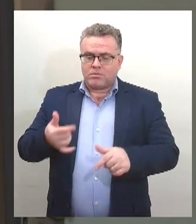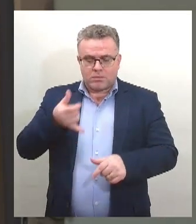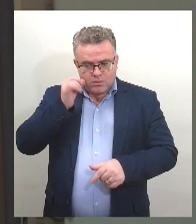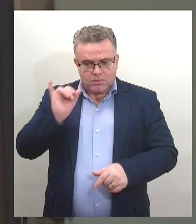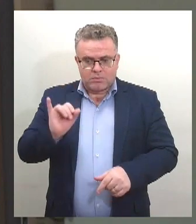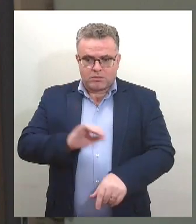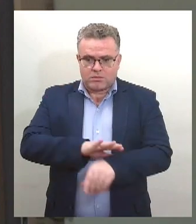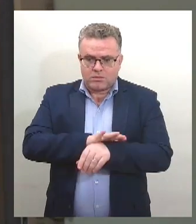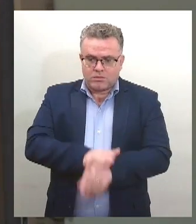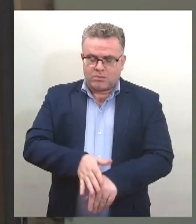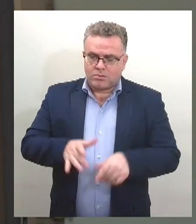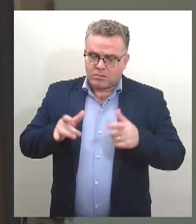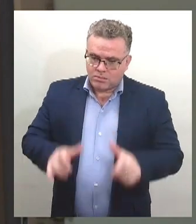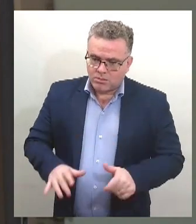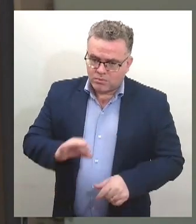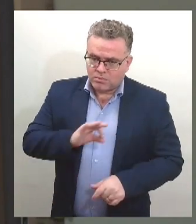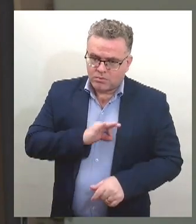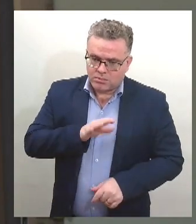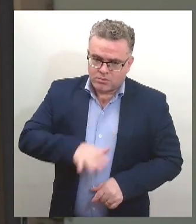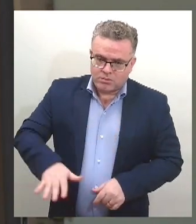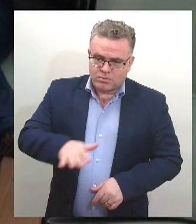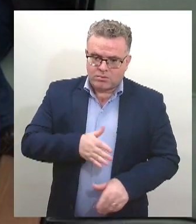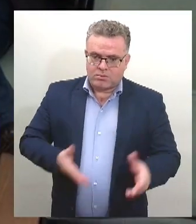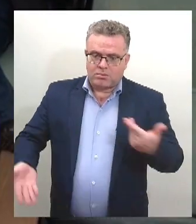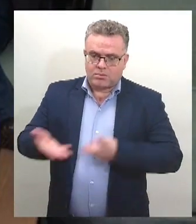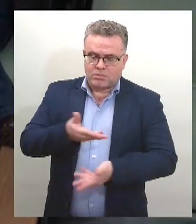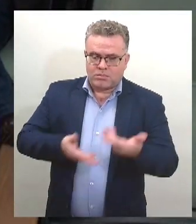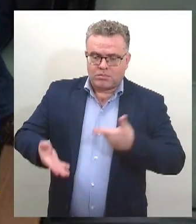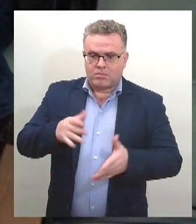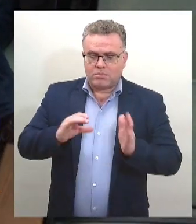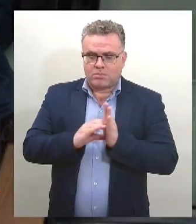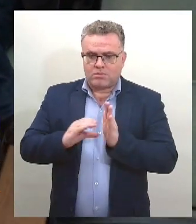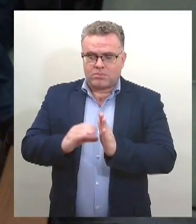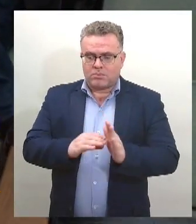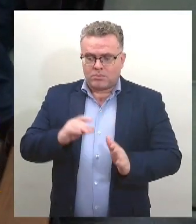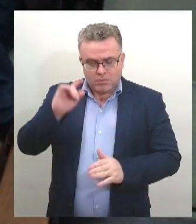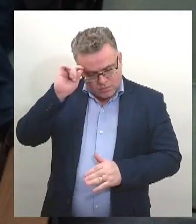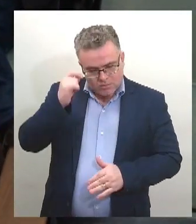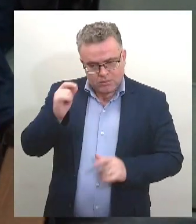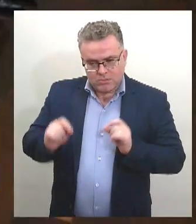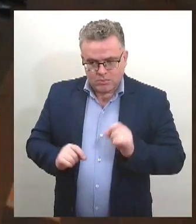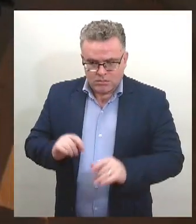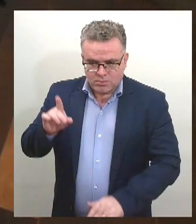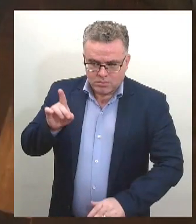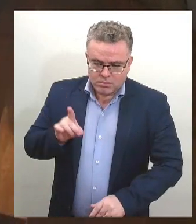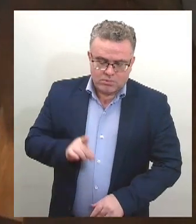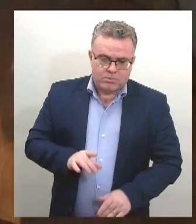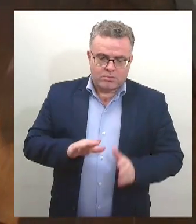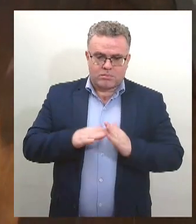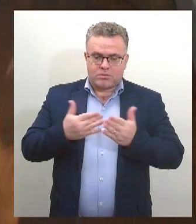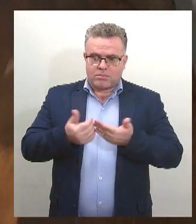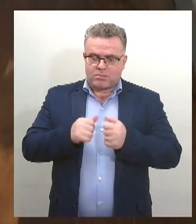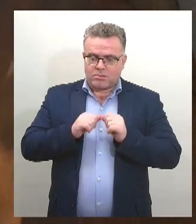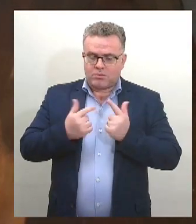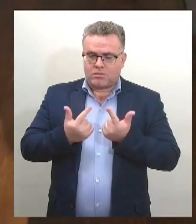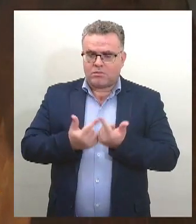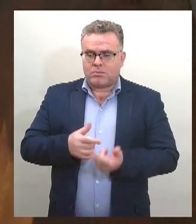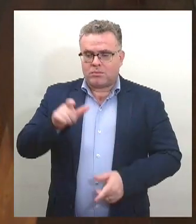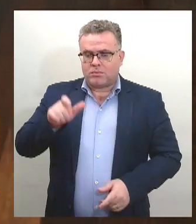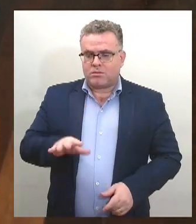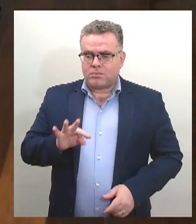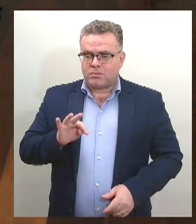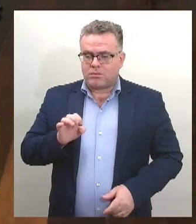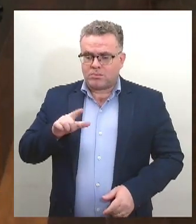relação entre polícia e a comunidade negra. A diretora da Escola do Legislativo, Thelma Pimentel, disse que discutir esses temas